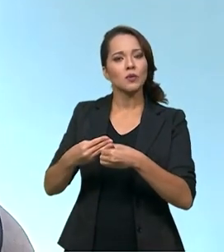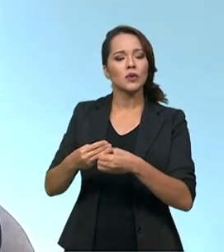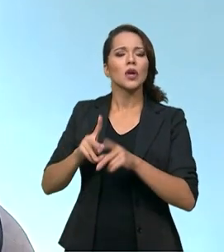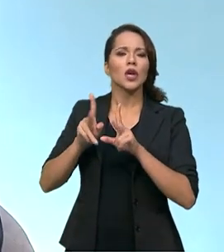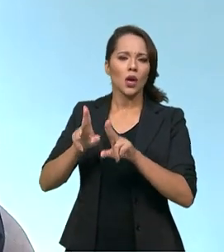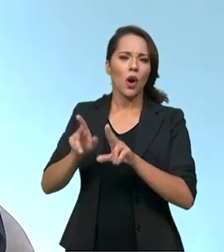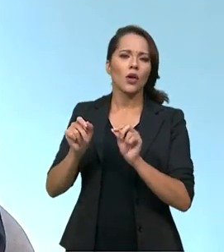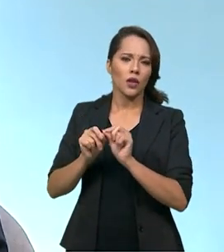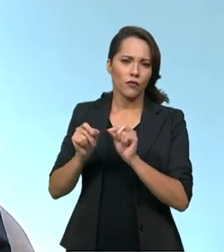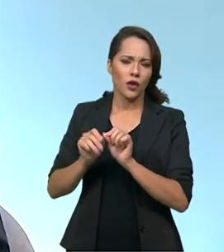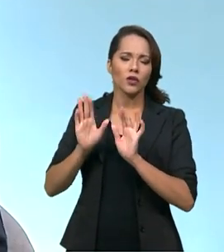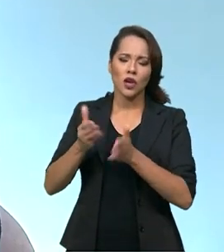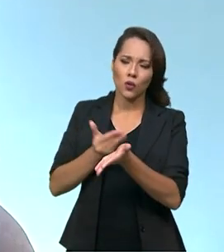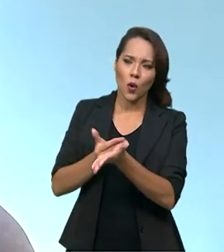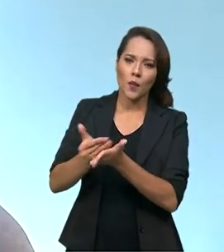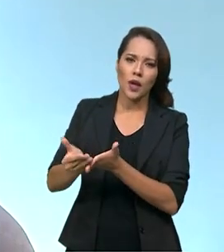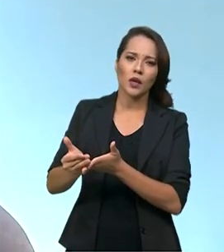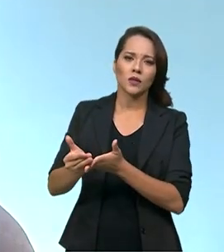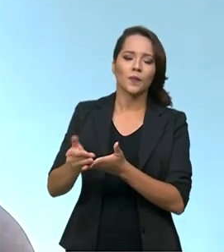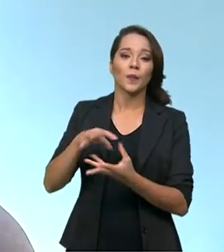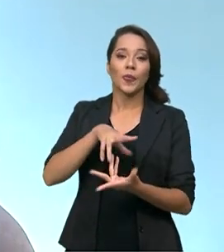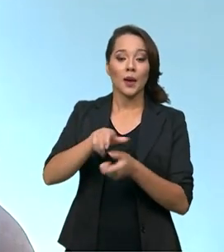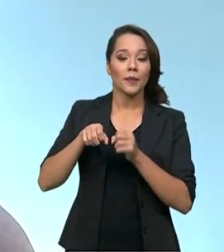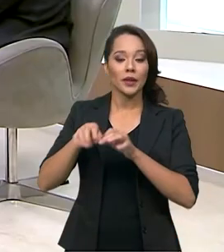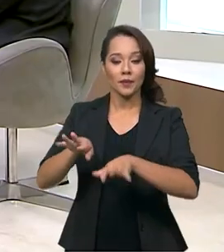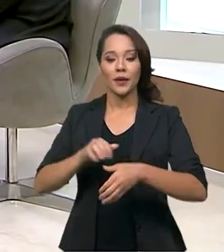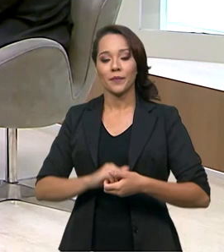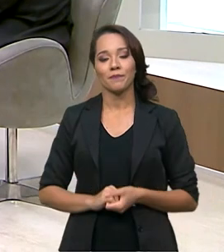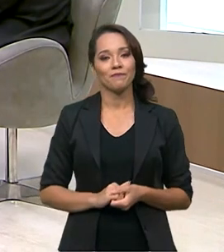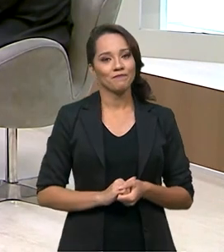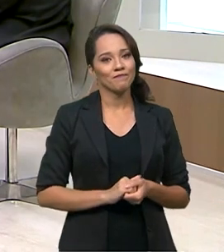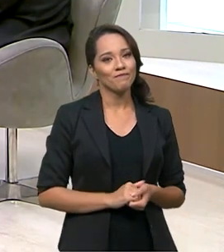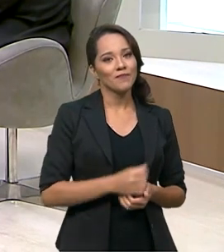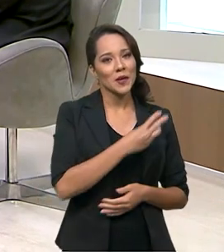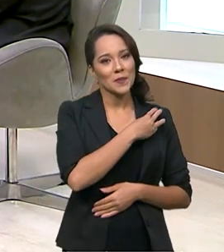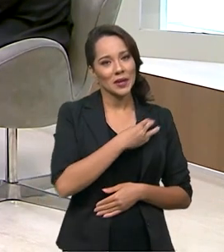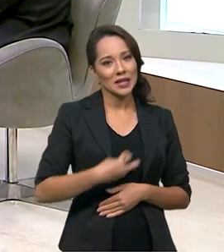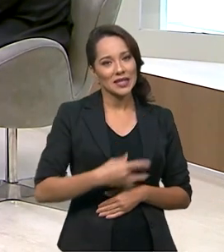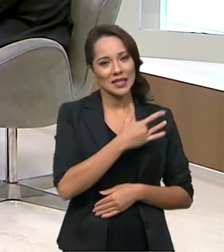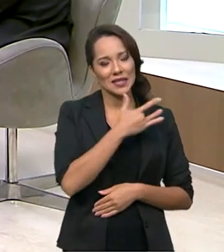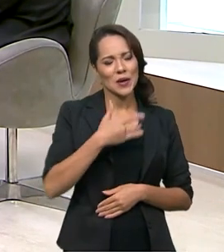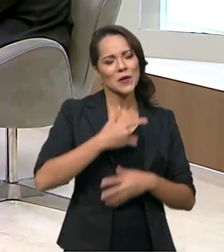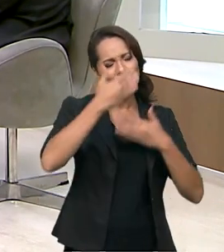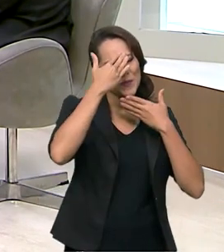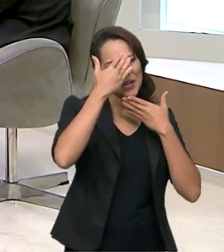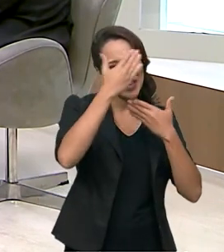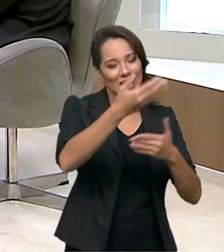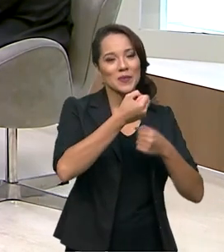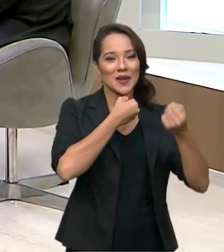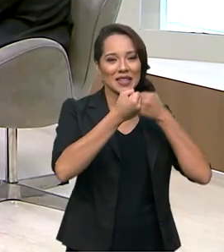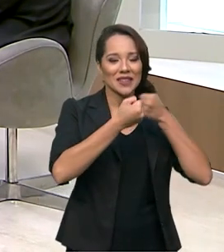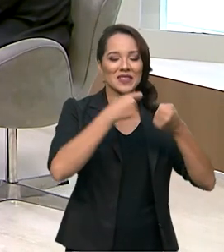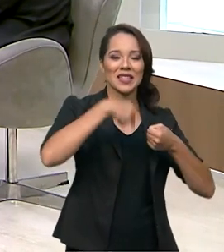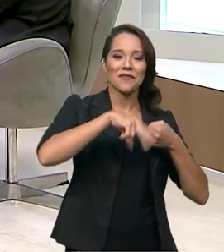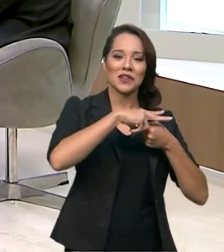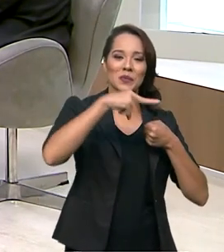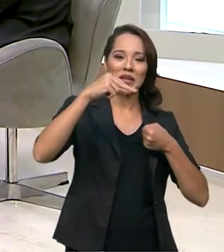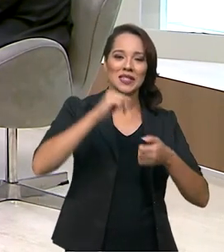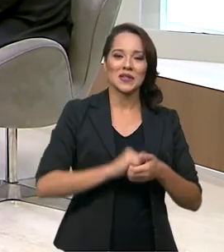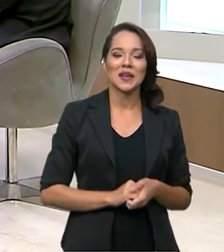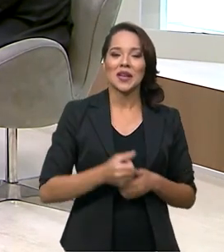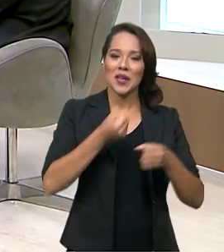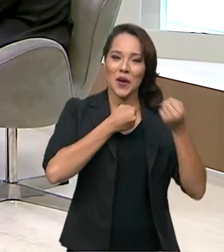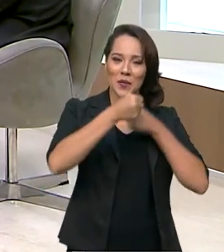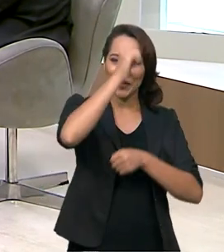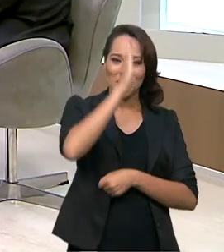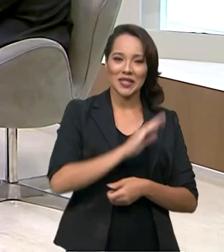tem feito desde o início dessa pandemia. Ministro Marcelo Queiroga, muito obrigado pela entrevista à Voz do Brasil e ao